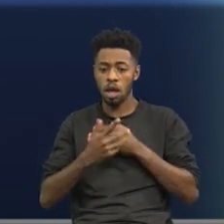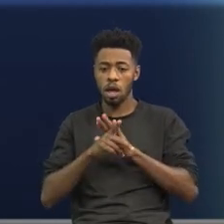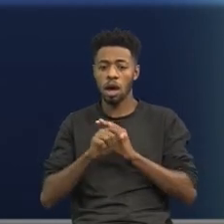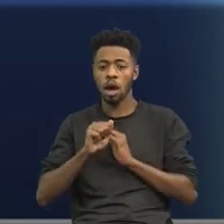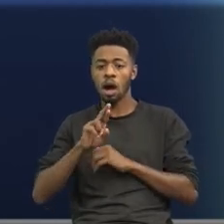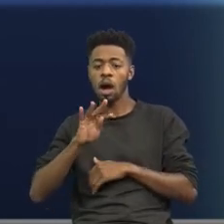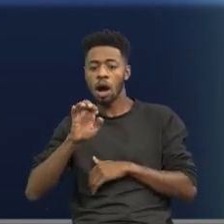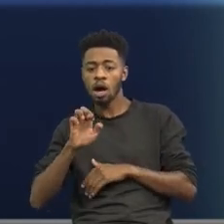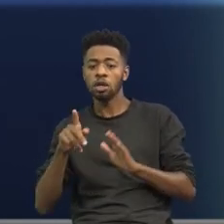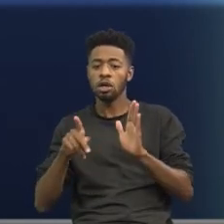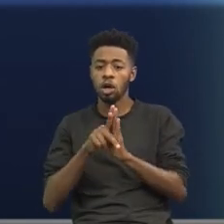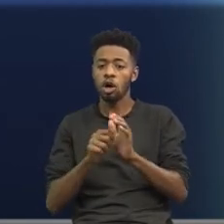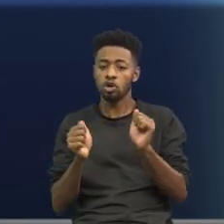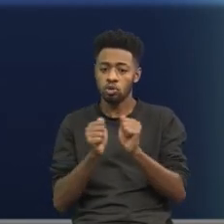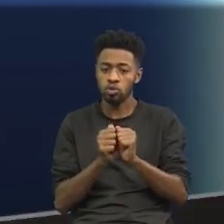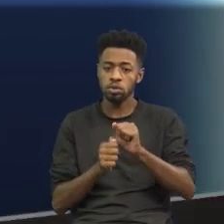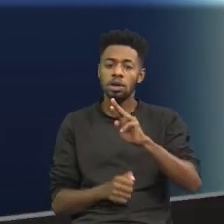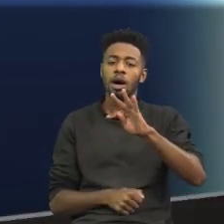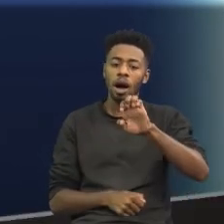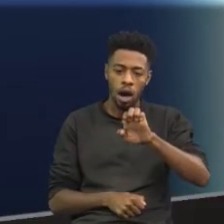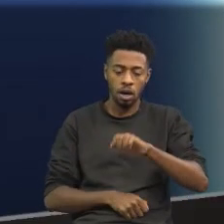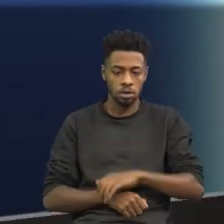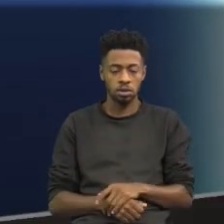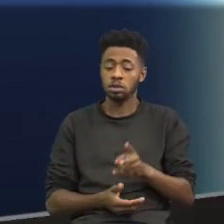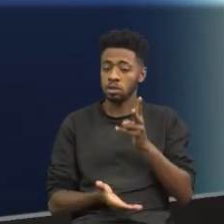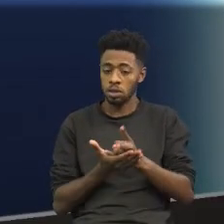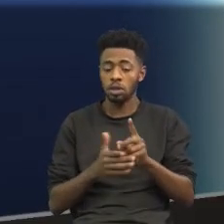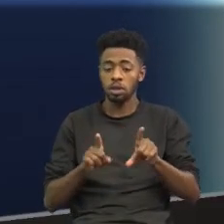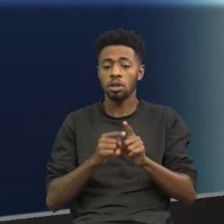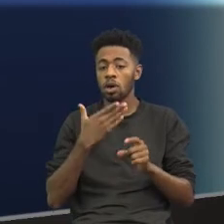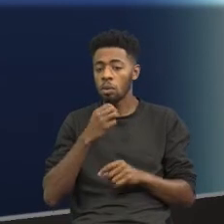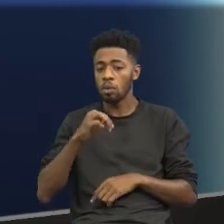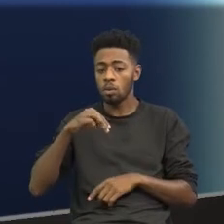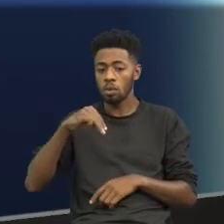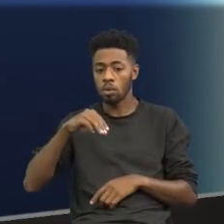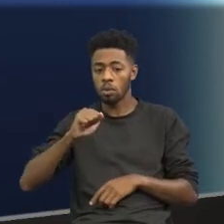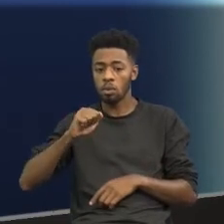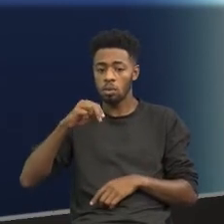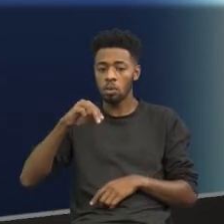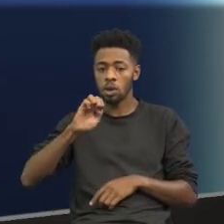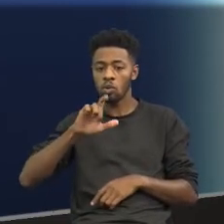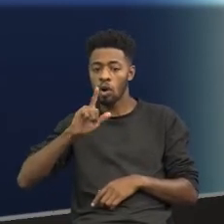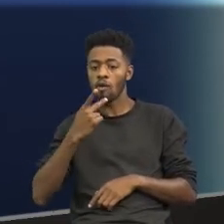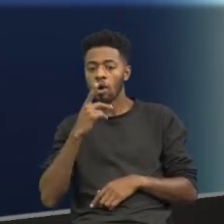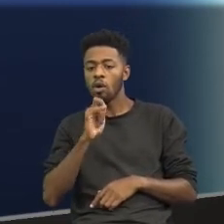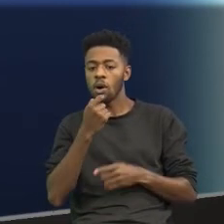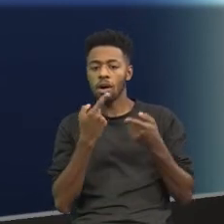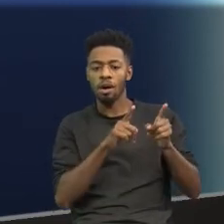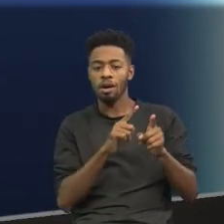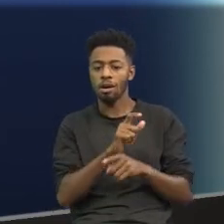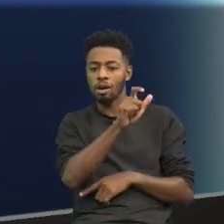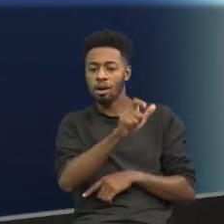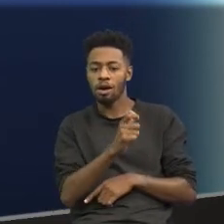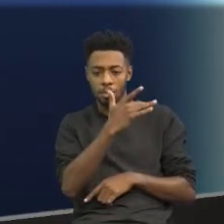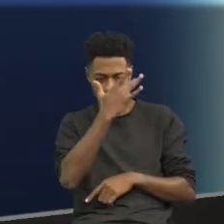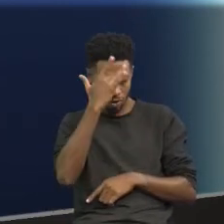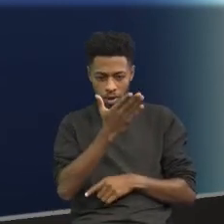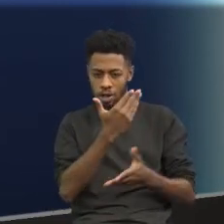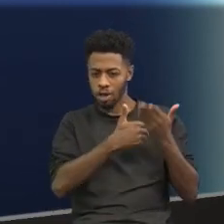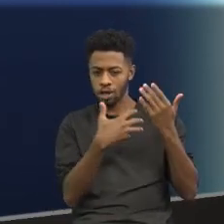arte pela arte. Tudo bem? E o Manuel Bandeira aqui está zombando, evidentemente, dos autores do